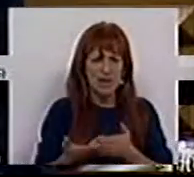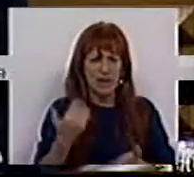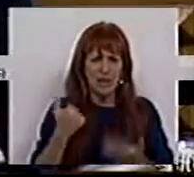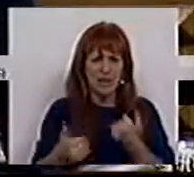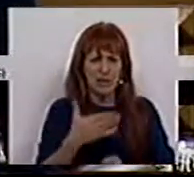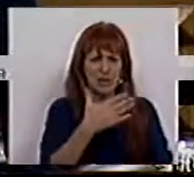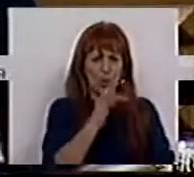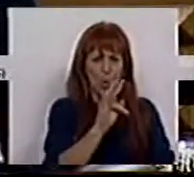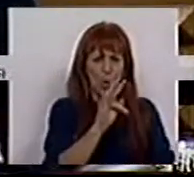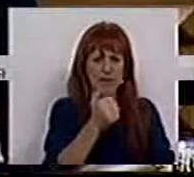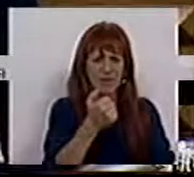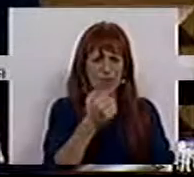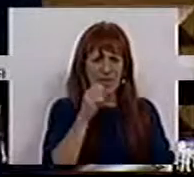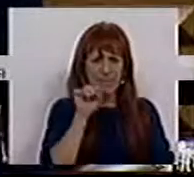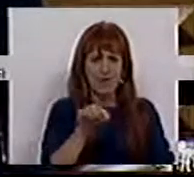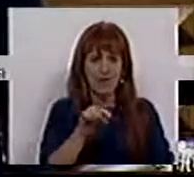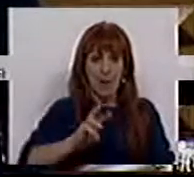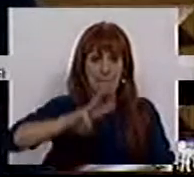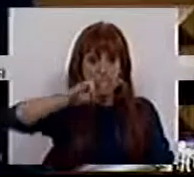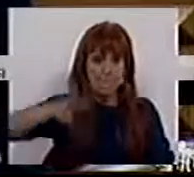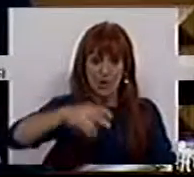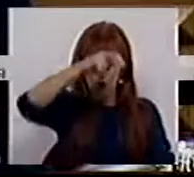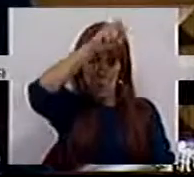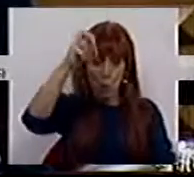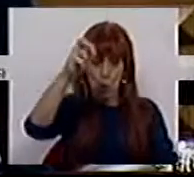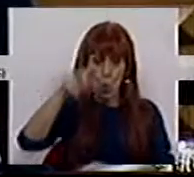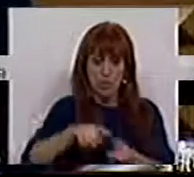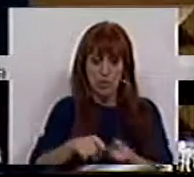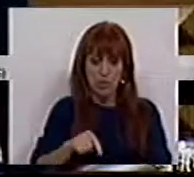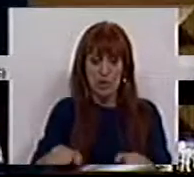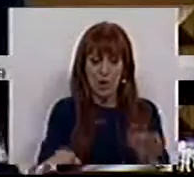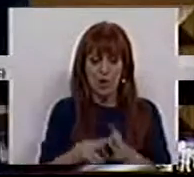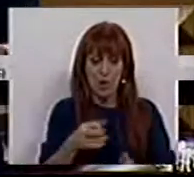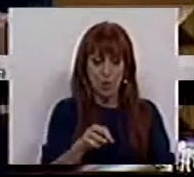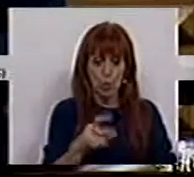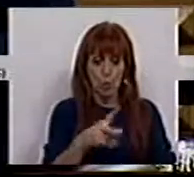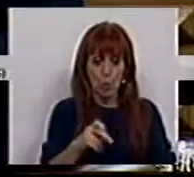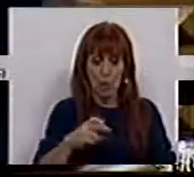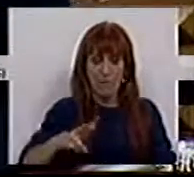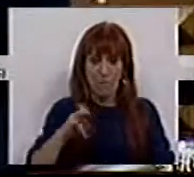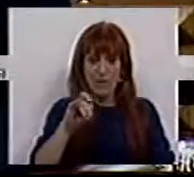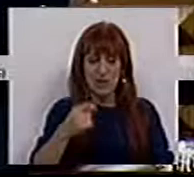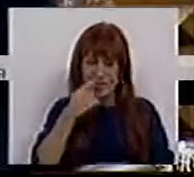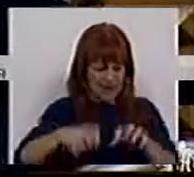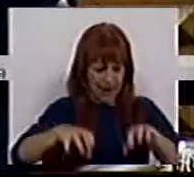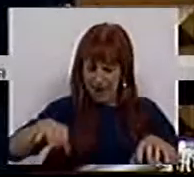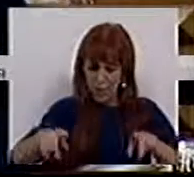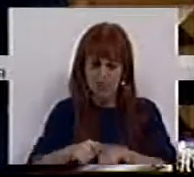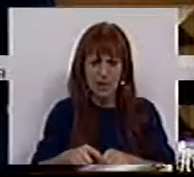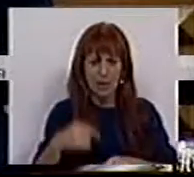retirar cerca de 450 mil metros cúbicos de inertes do Porto da Póvoa de Varzim para dar uma clara